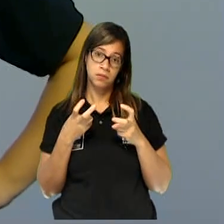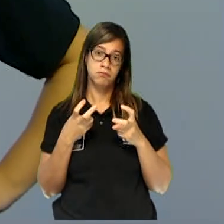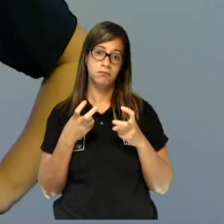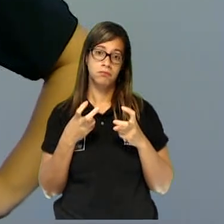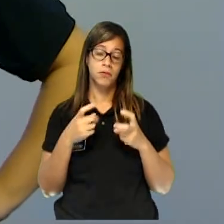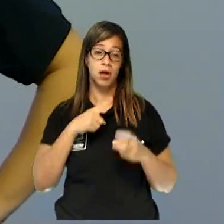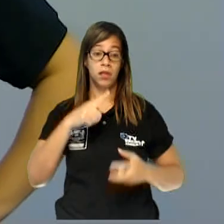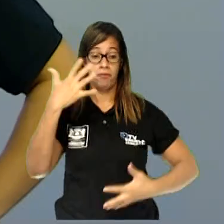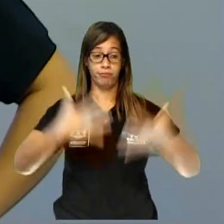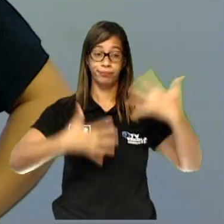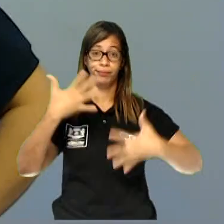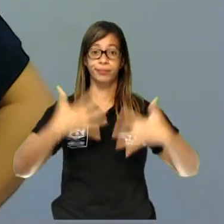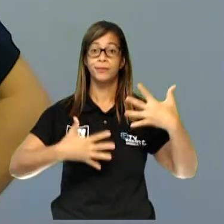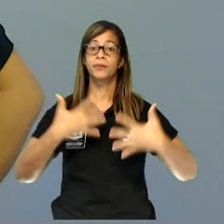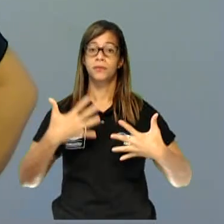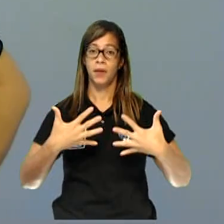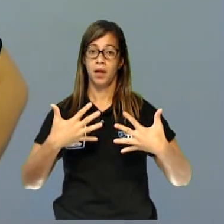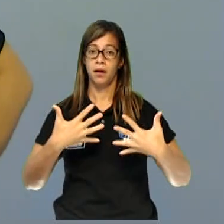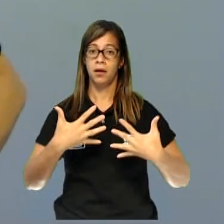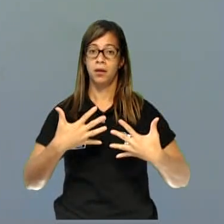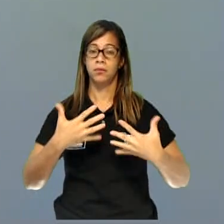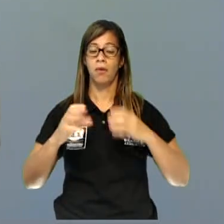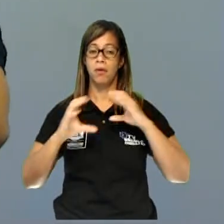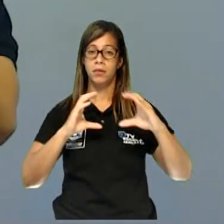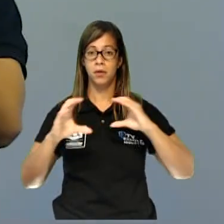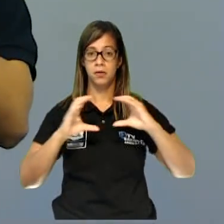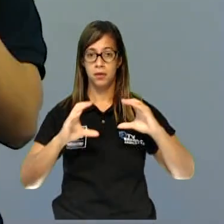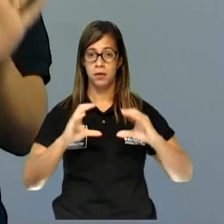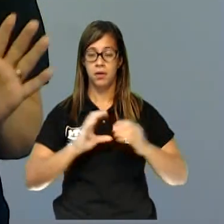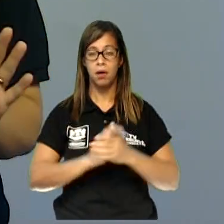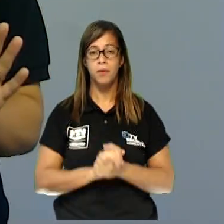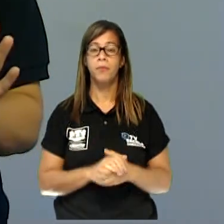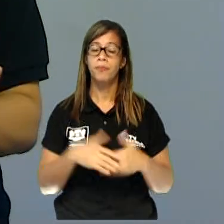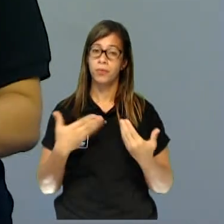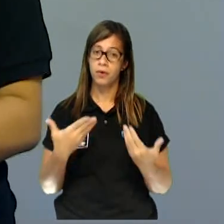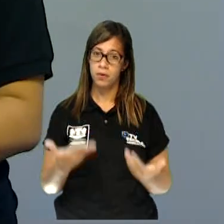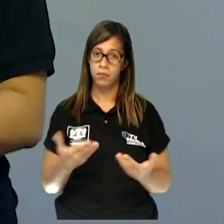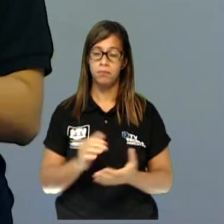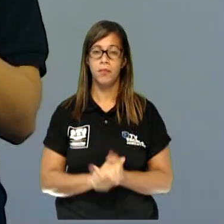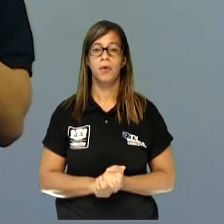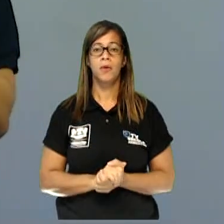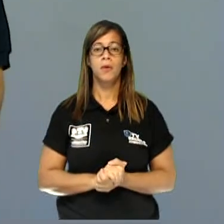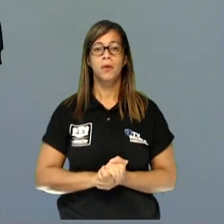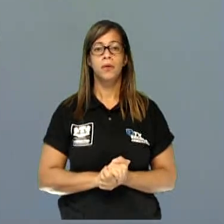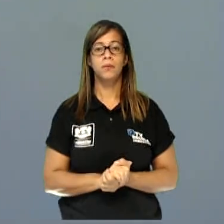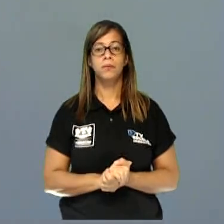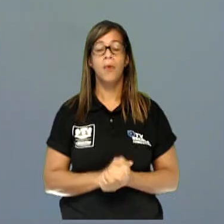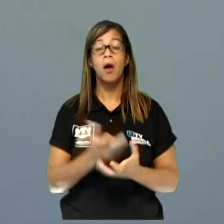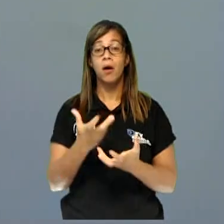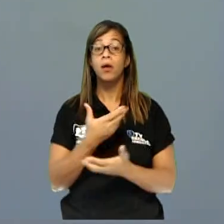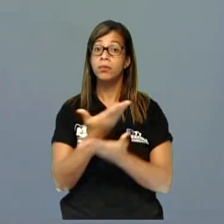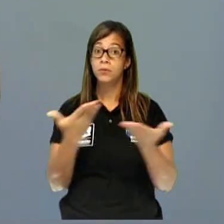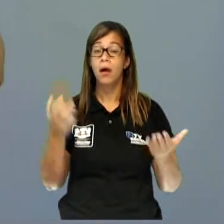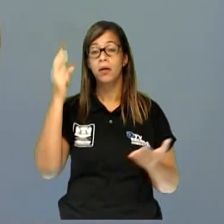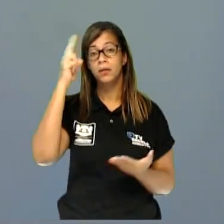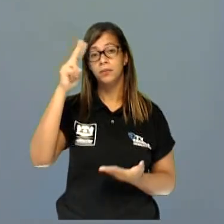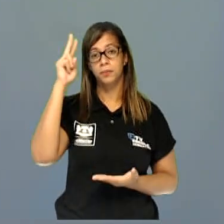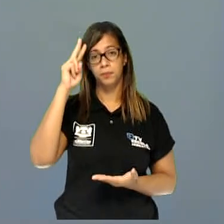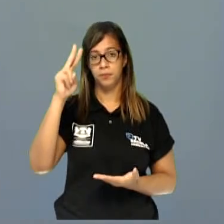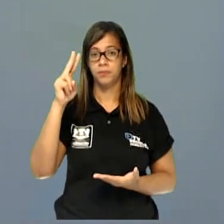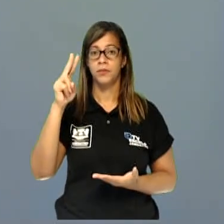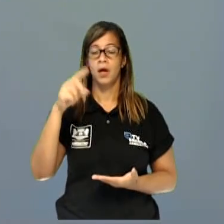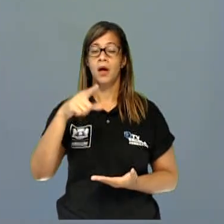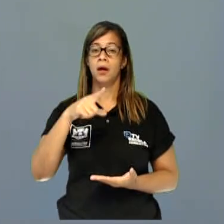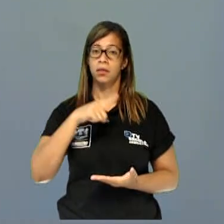na minha comunicação com a minha mãe. Então, esse aí é o processo comunicativo. Então, o que eu quero que vocês se lembrem é... Nós temos